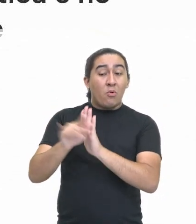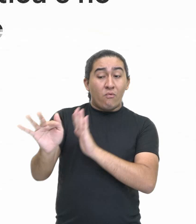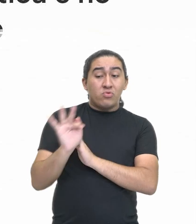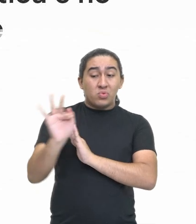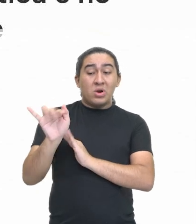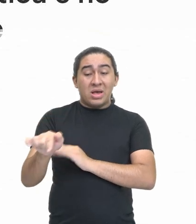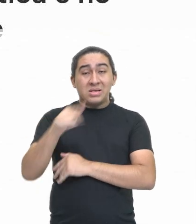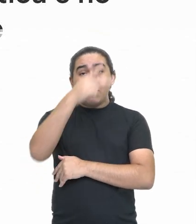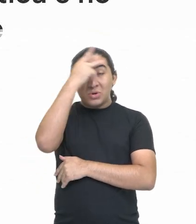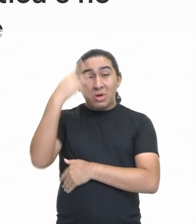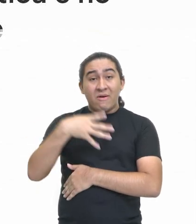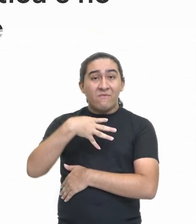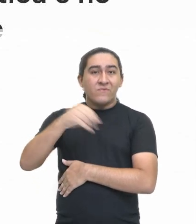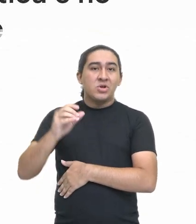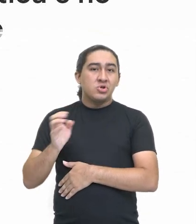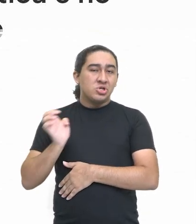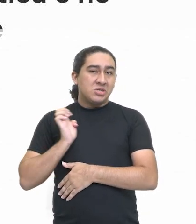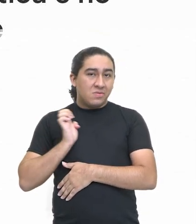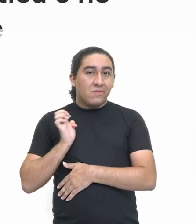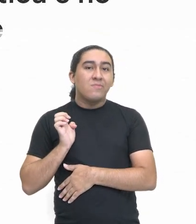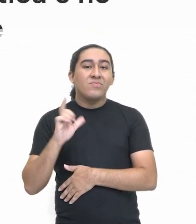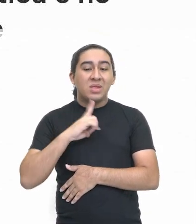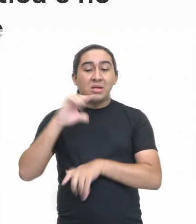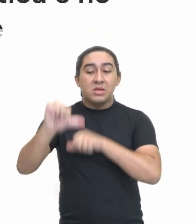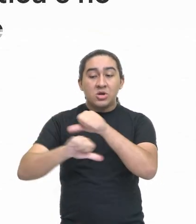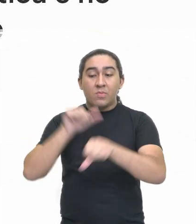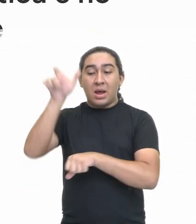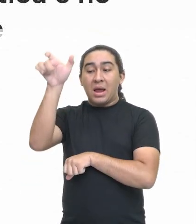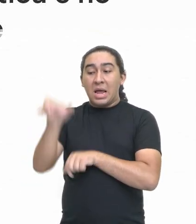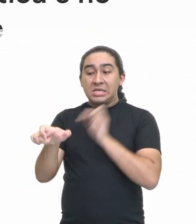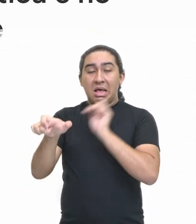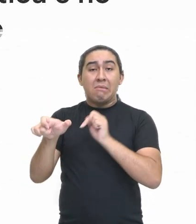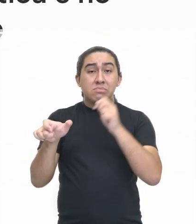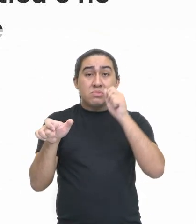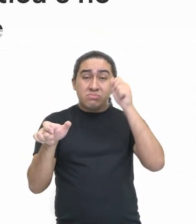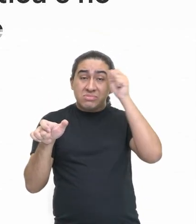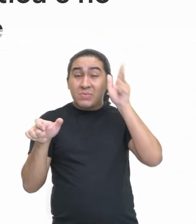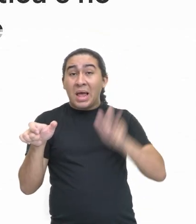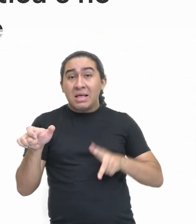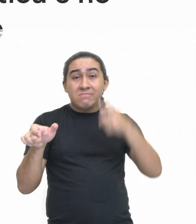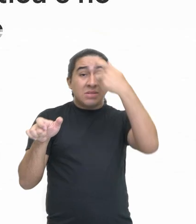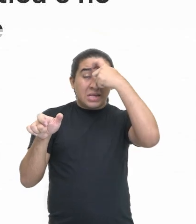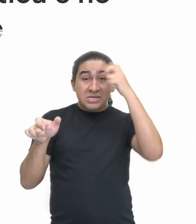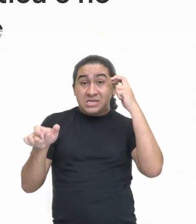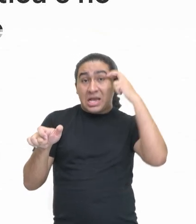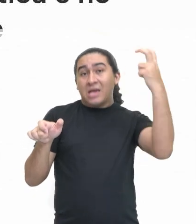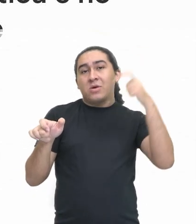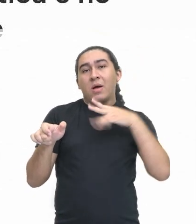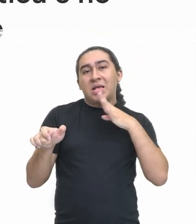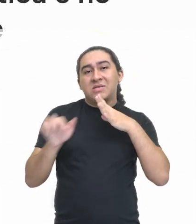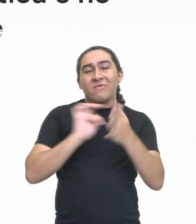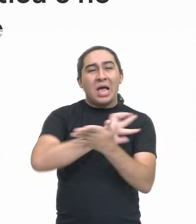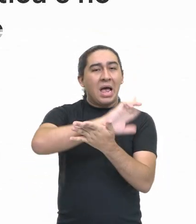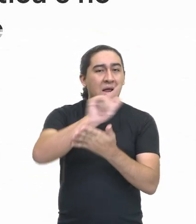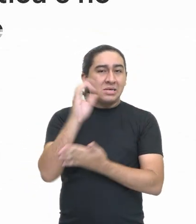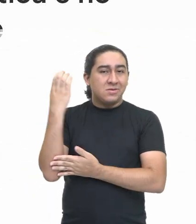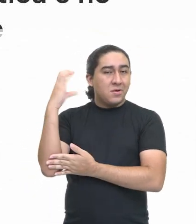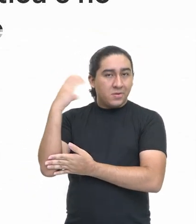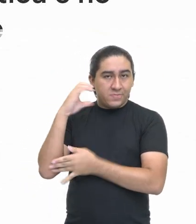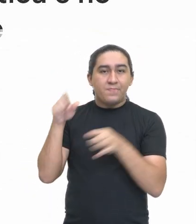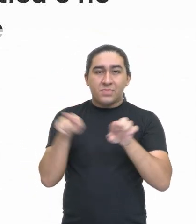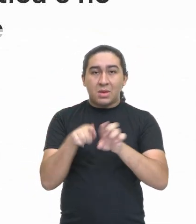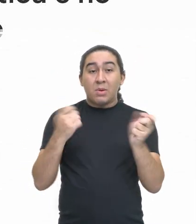líderes, ou seja, dos filhos da elite para quê? Para transformá-los em pessoas cultas, inteligentes, conhecedoras de muita ciência